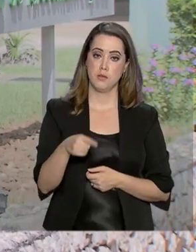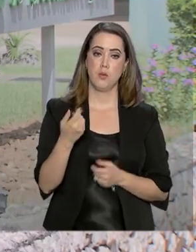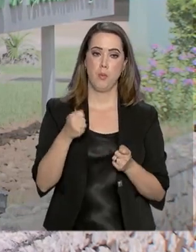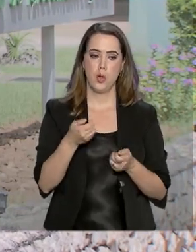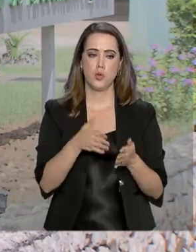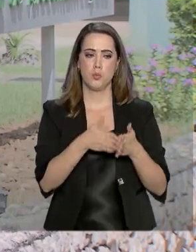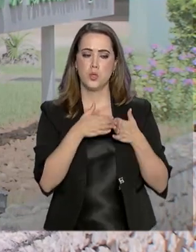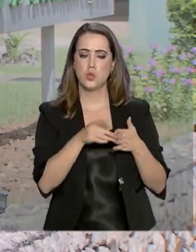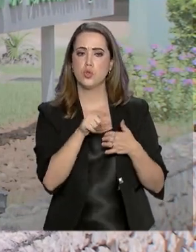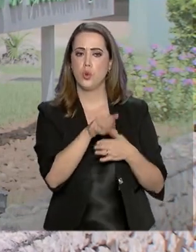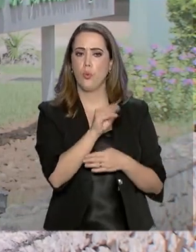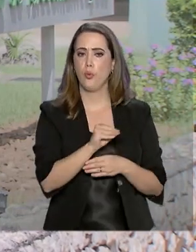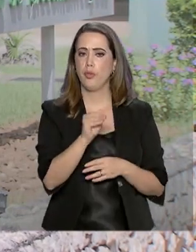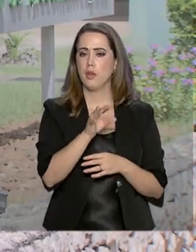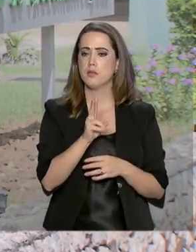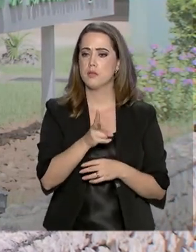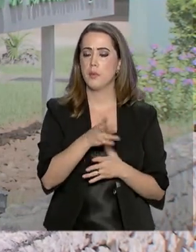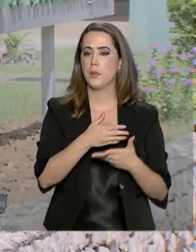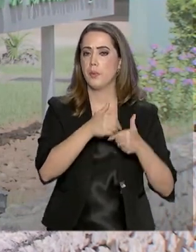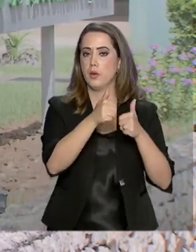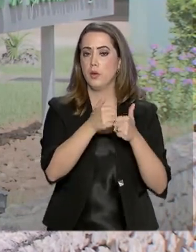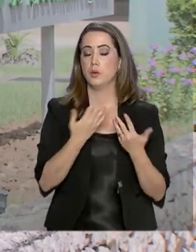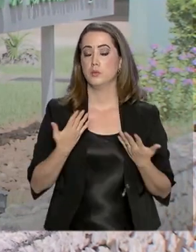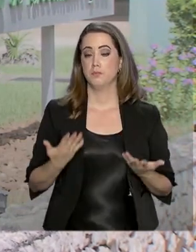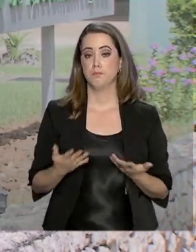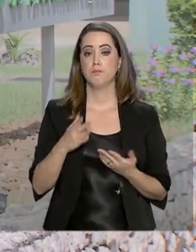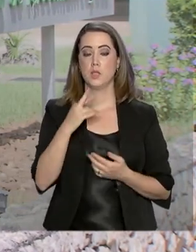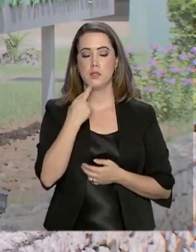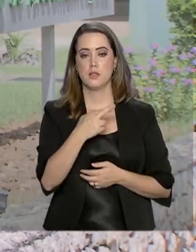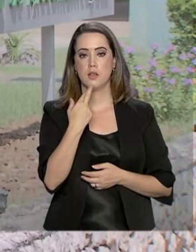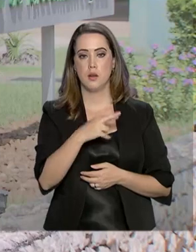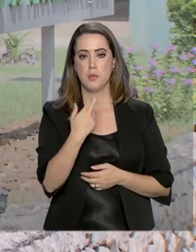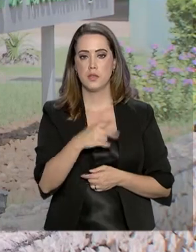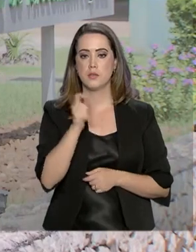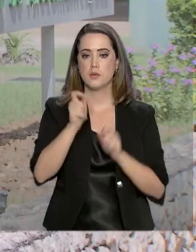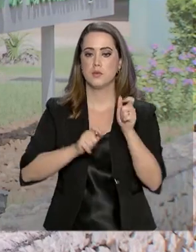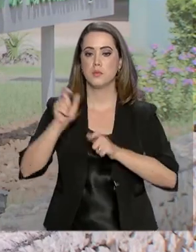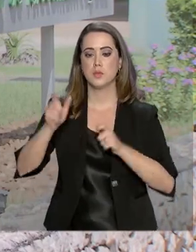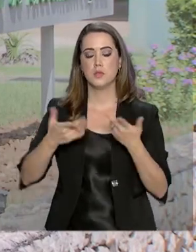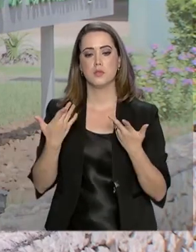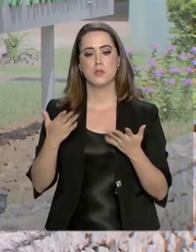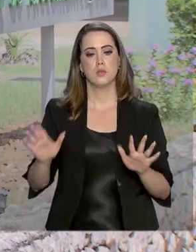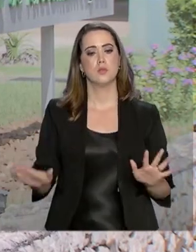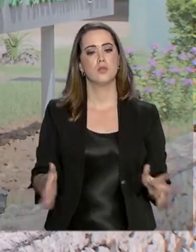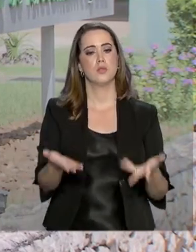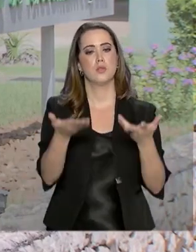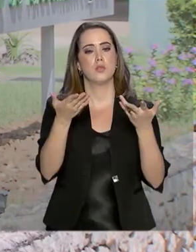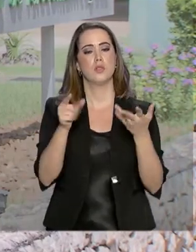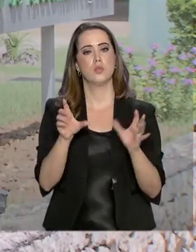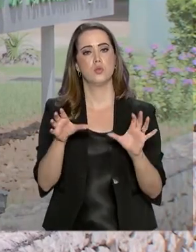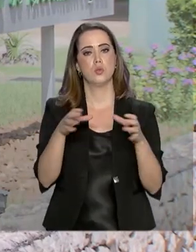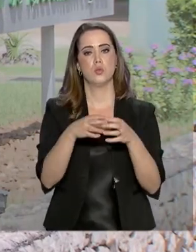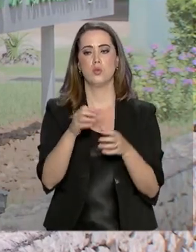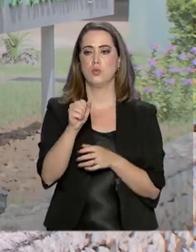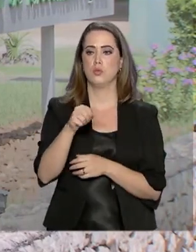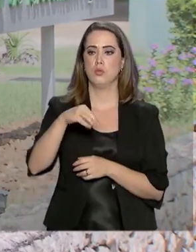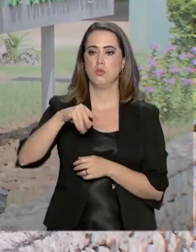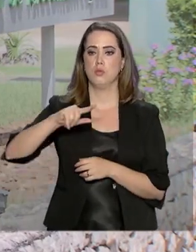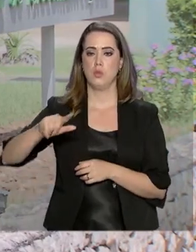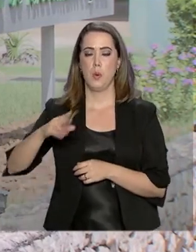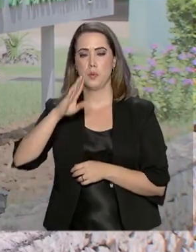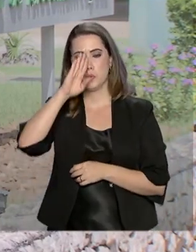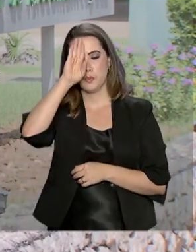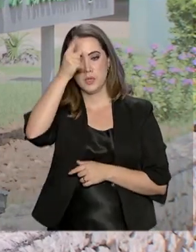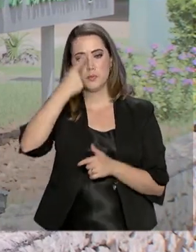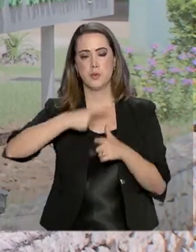cobrar delas um atendimento cada vez melhor. São as reclamações dos consumidores que ajudam a agência a identificar os